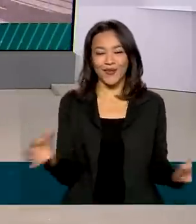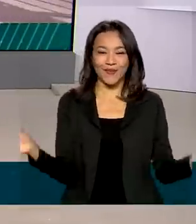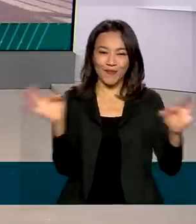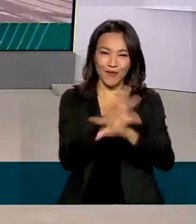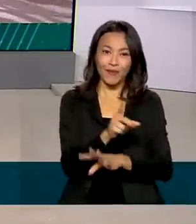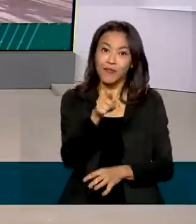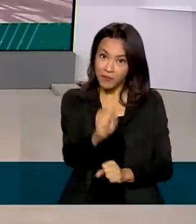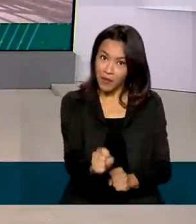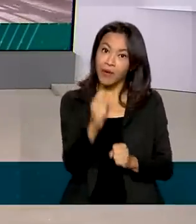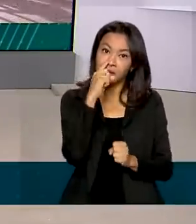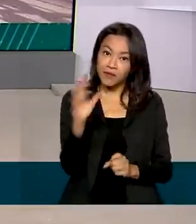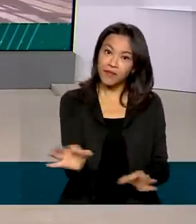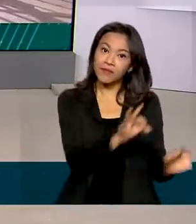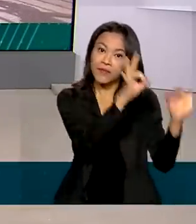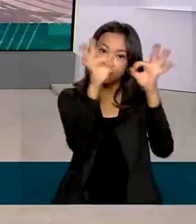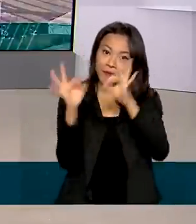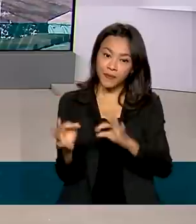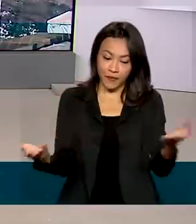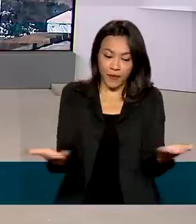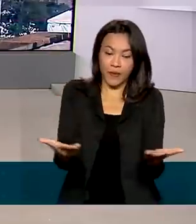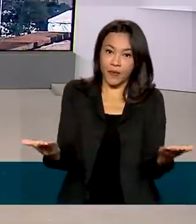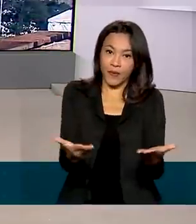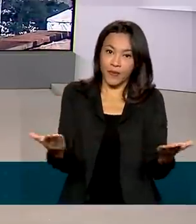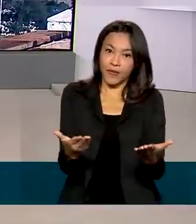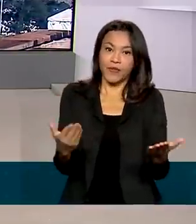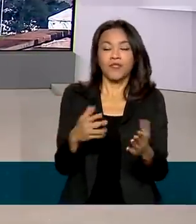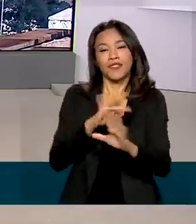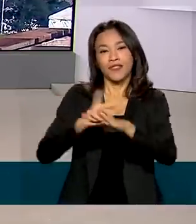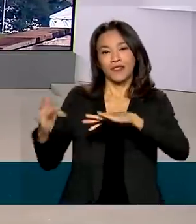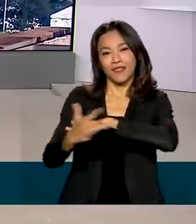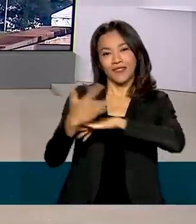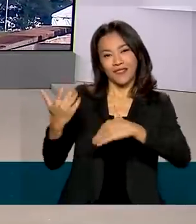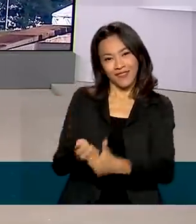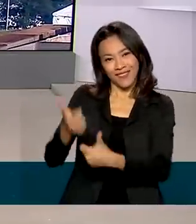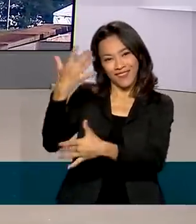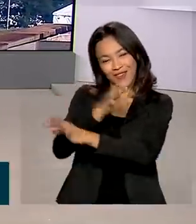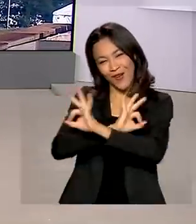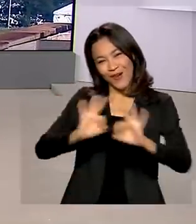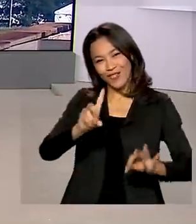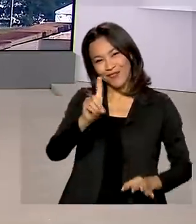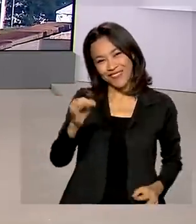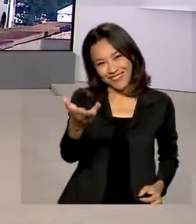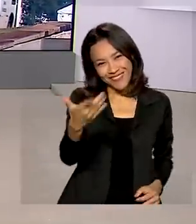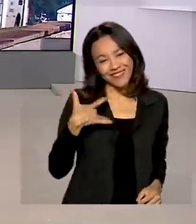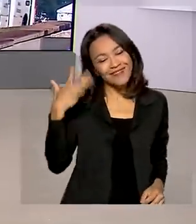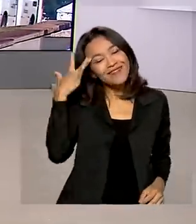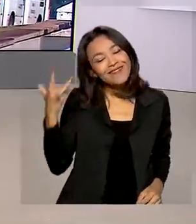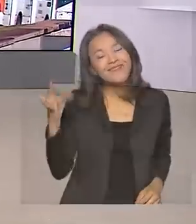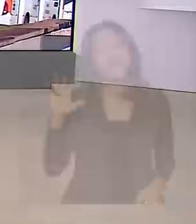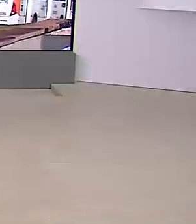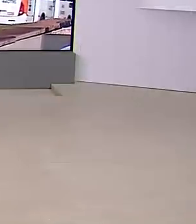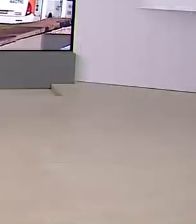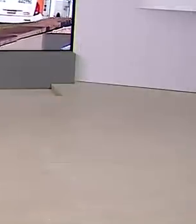aqui. Você pode rever as nossas reportagens de hoje nas nossas redes sociais. Um ótimo dia para você. Até amanhã.